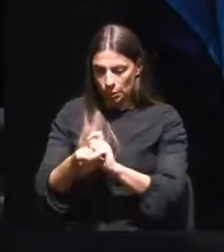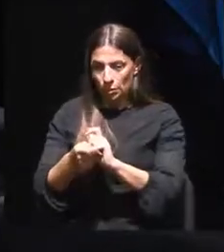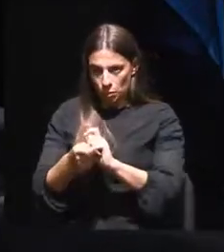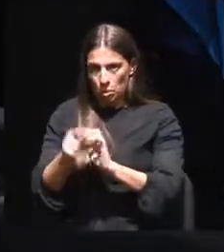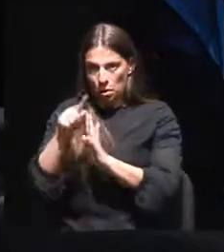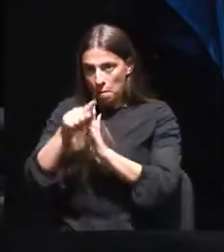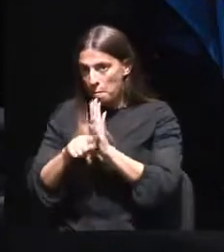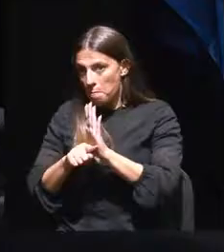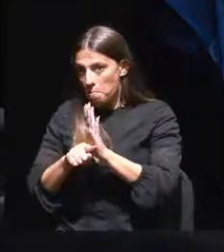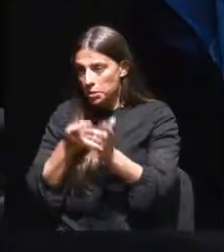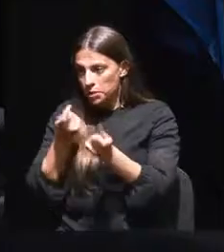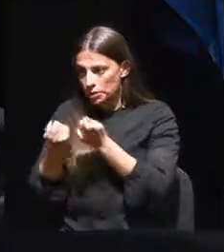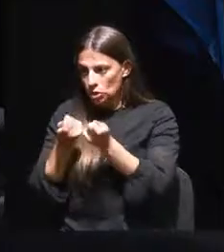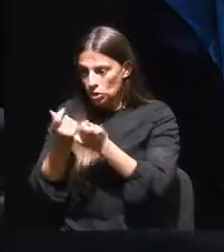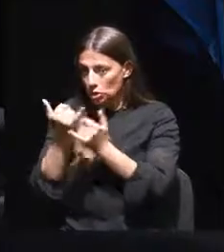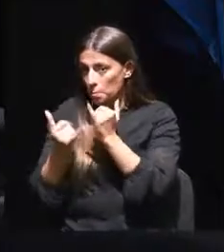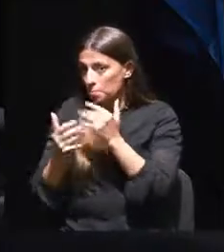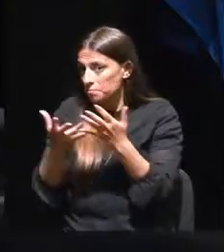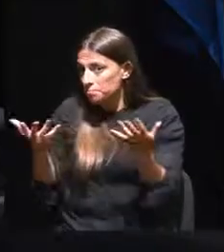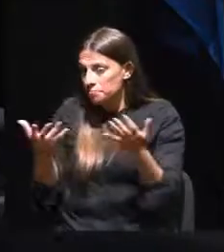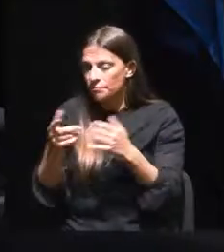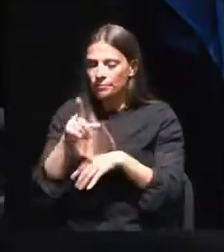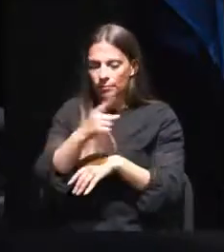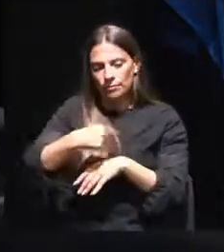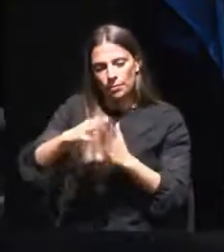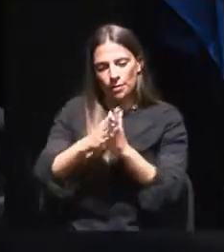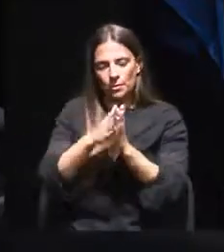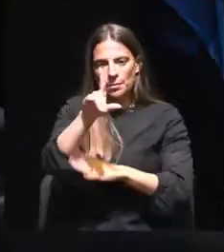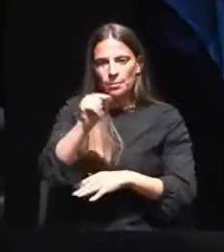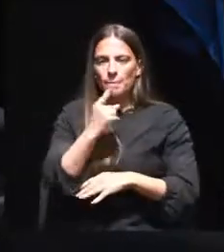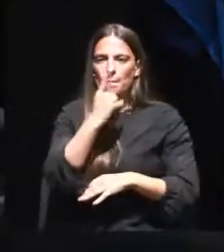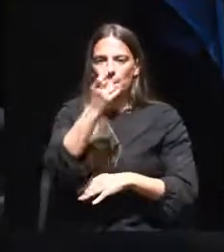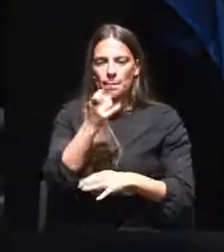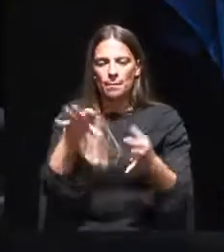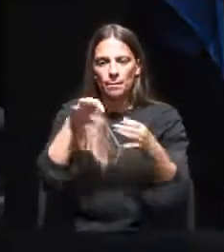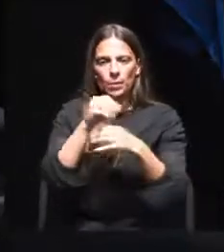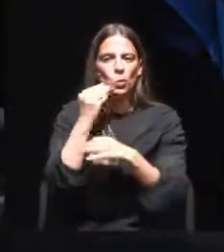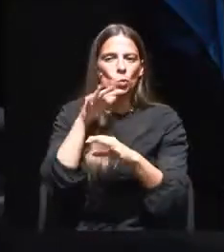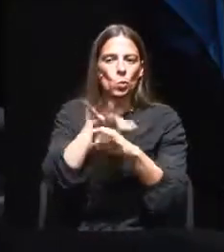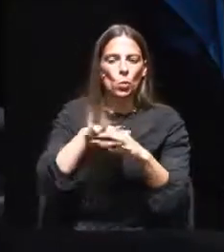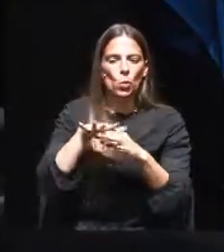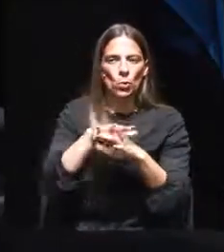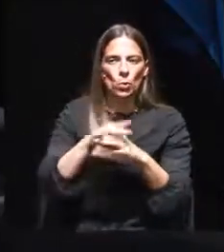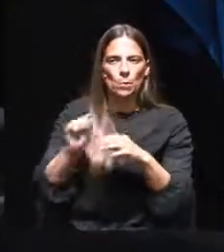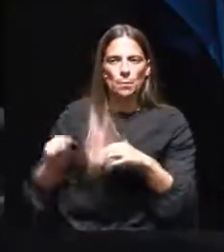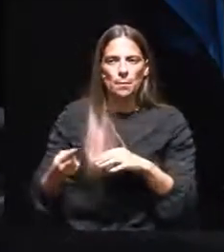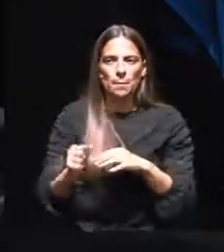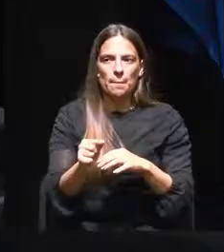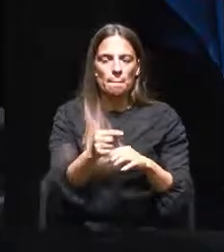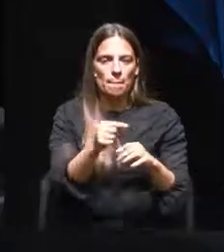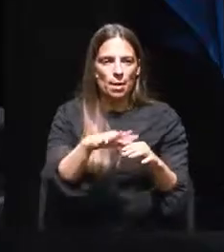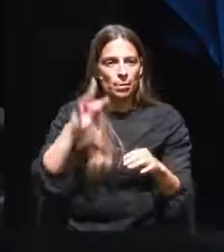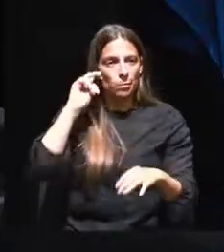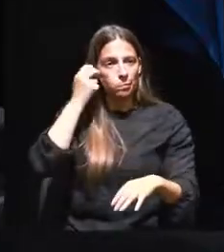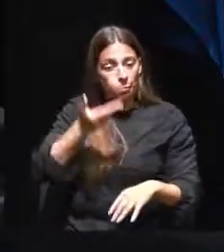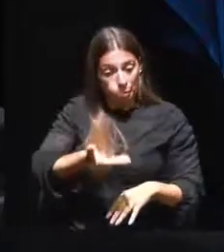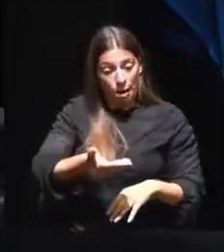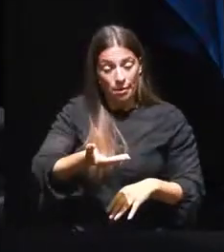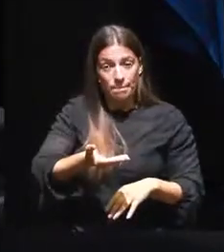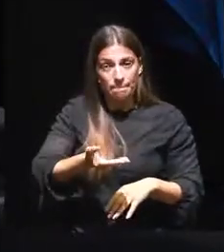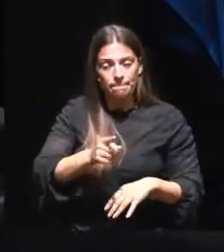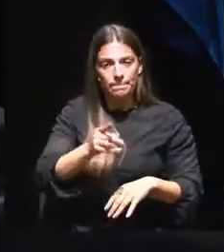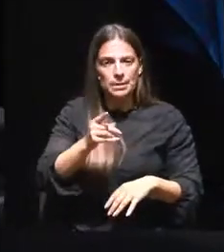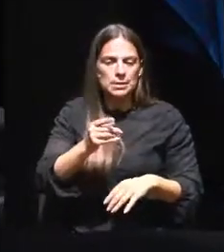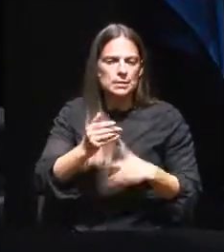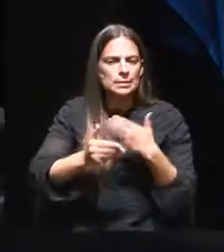eventuais medidas de gestão de risco. Aproveitamos para perguntar sobre o ponto de situação do mapeamento das áreas contaminadas e que